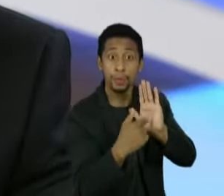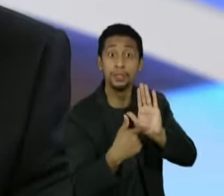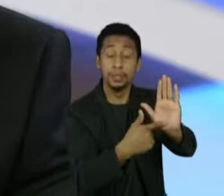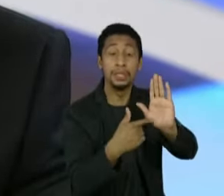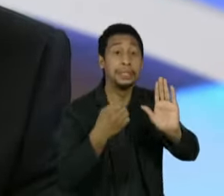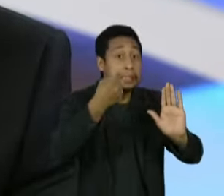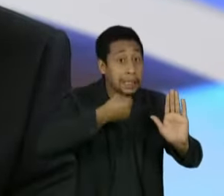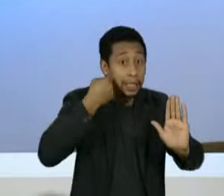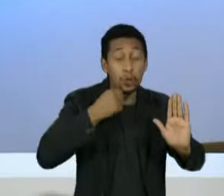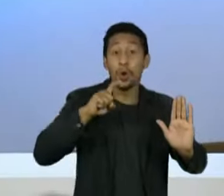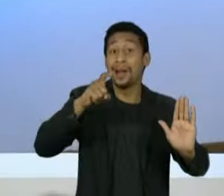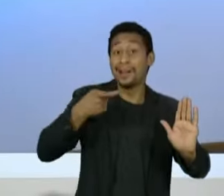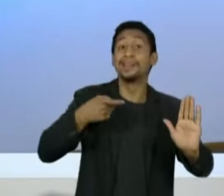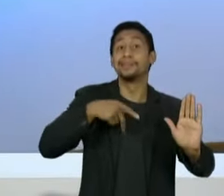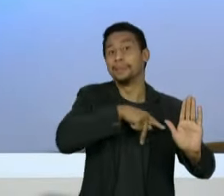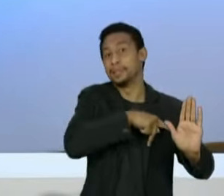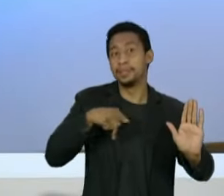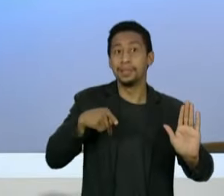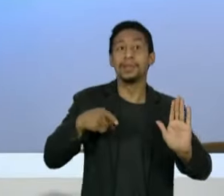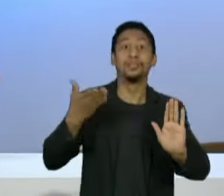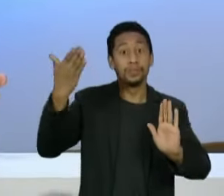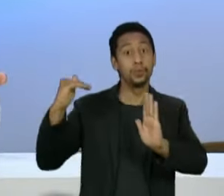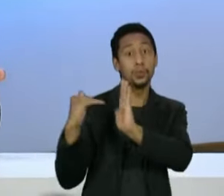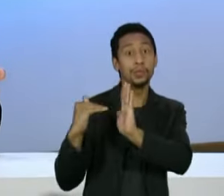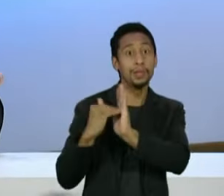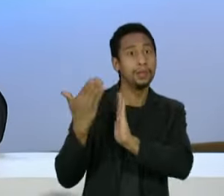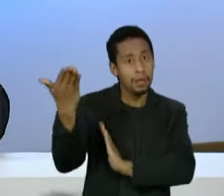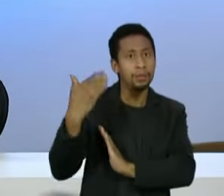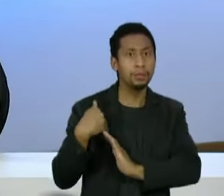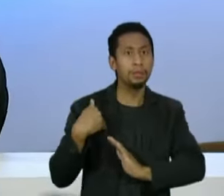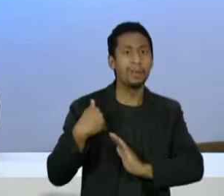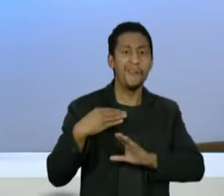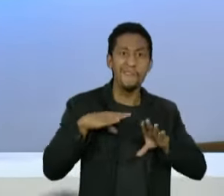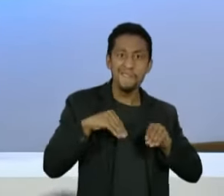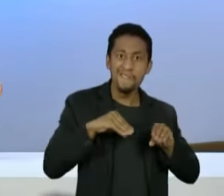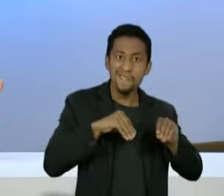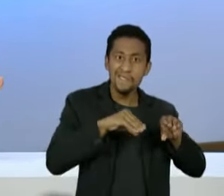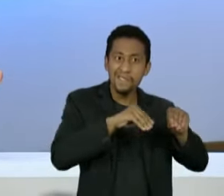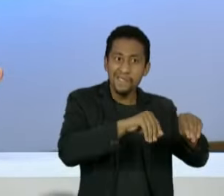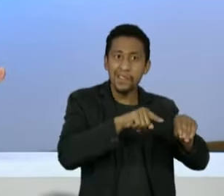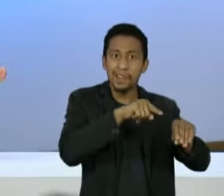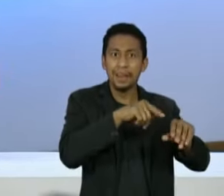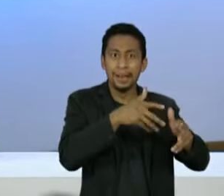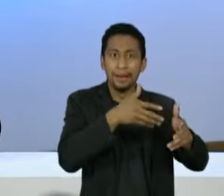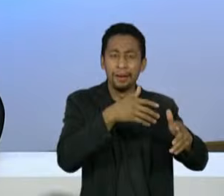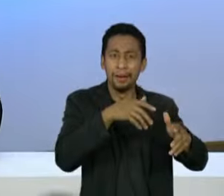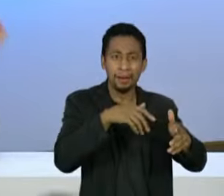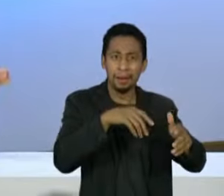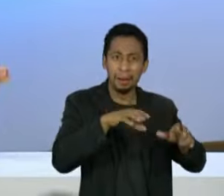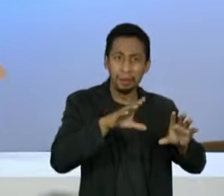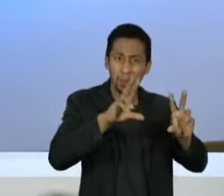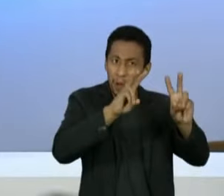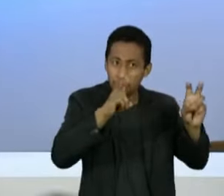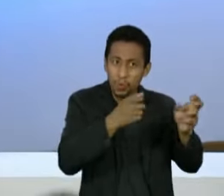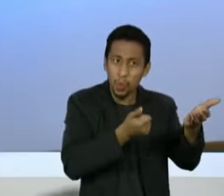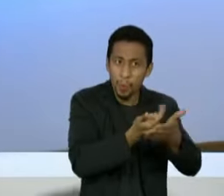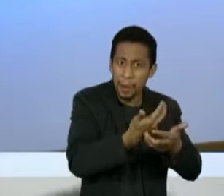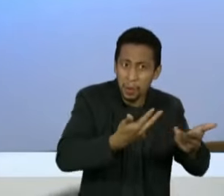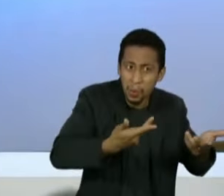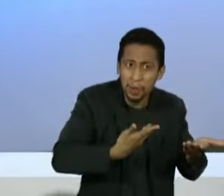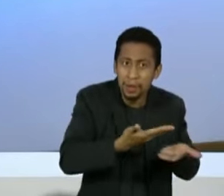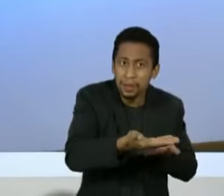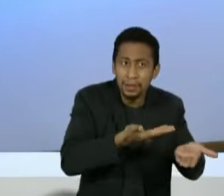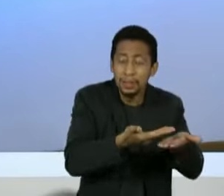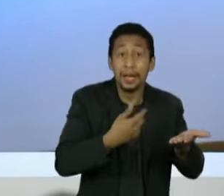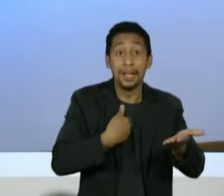ex-presidente do Senado, envolvido na manutenção de uma pessoa muito suspeita no cargo, que, quando ele é preso, ele vai até o